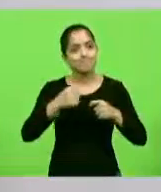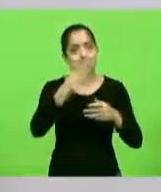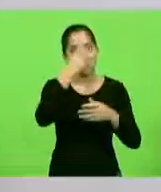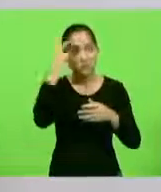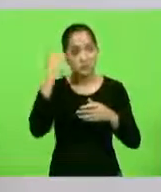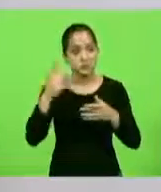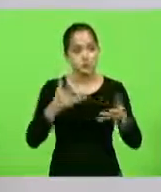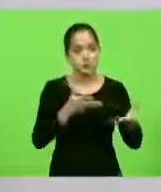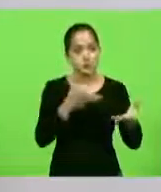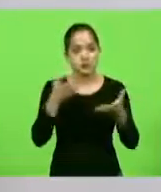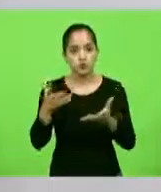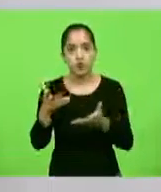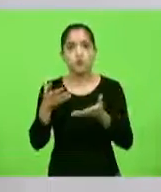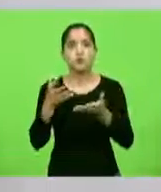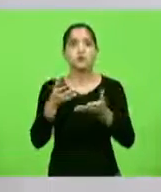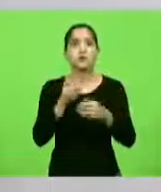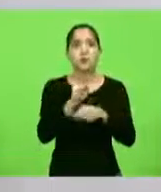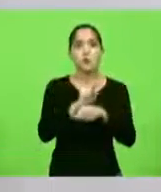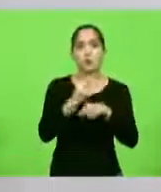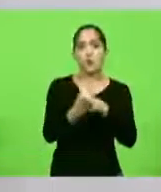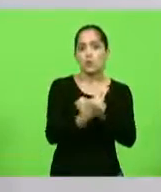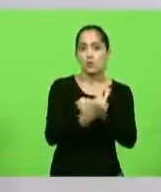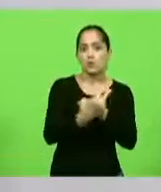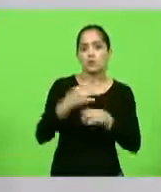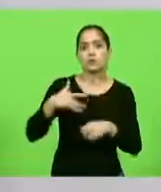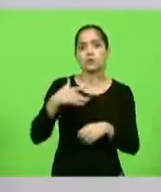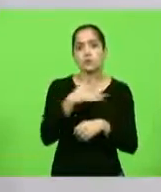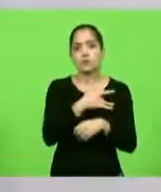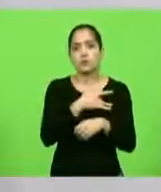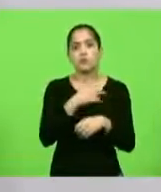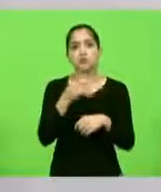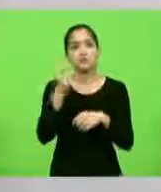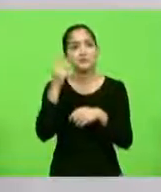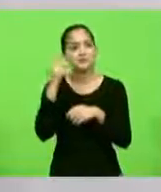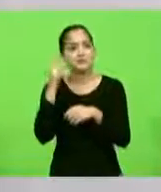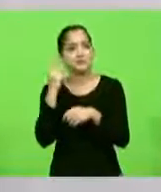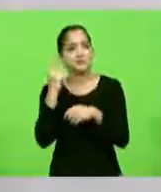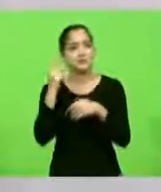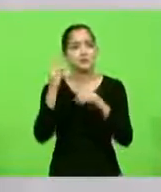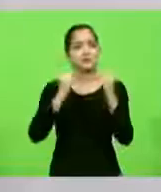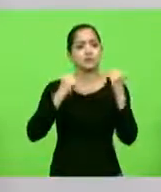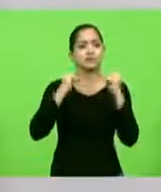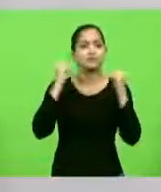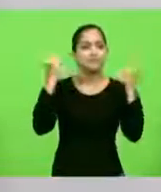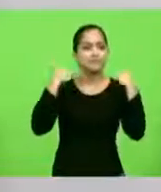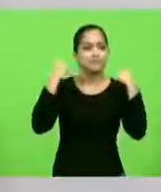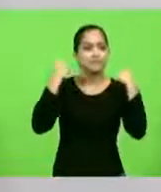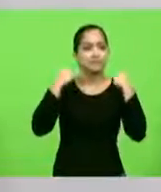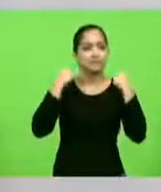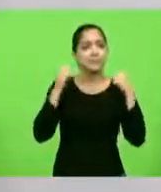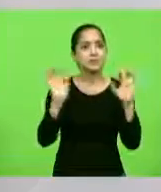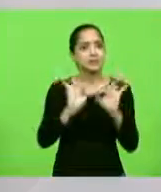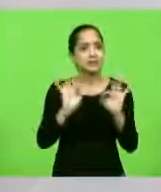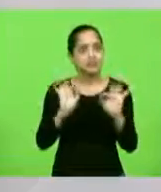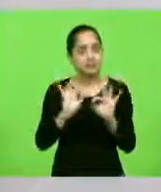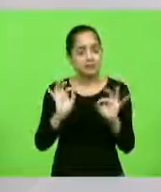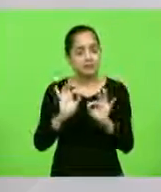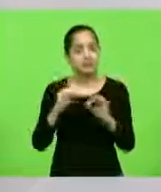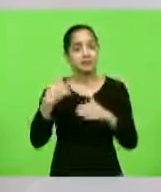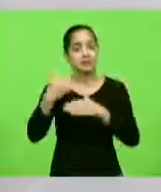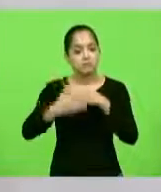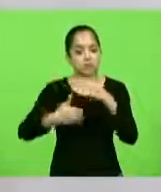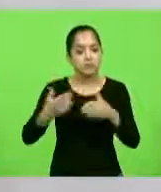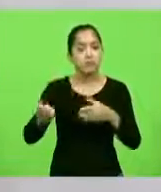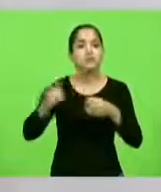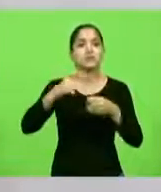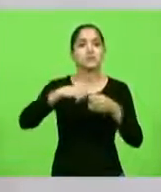saúde. As pessoas que estão um tempo sem uma prática ativa da atividade física, buscarem, retornarem a fazer essa prática. Imunidade